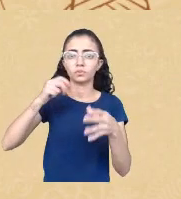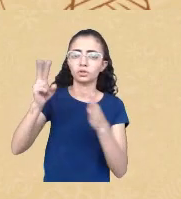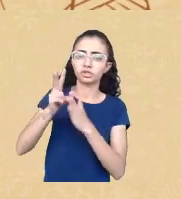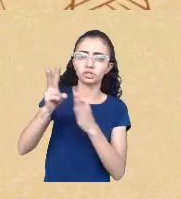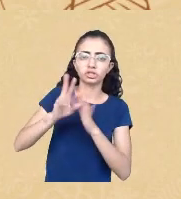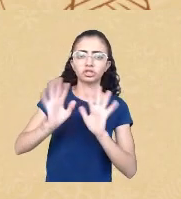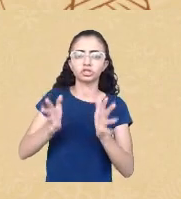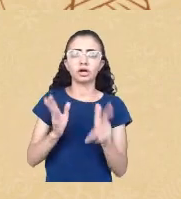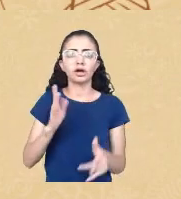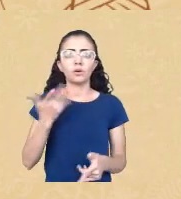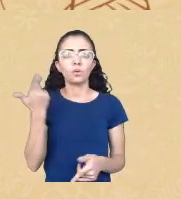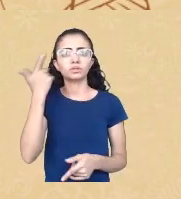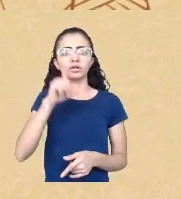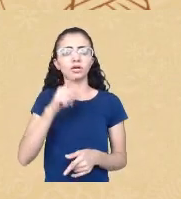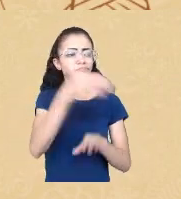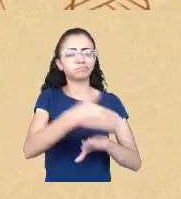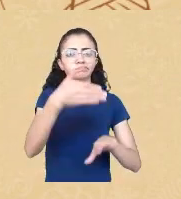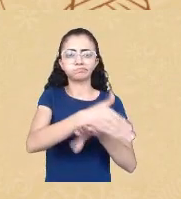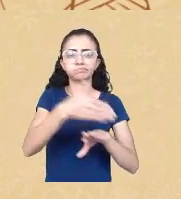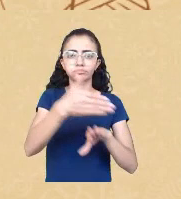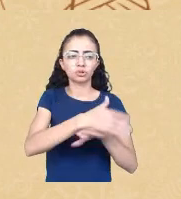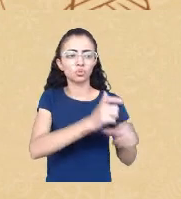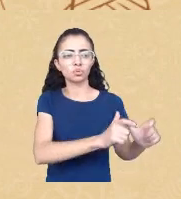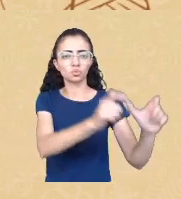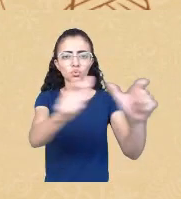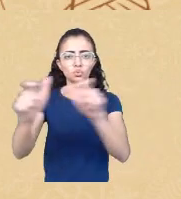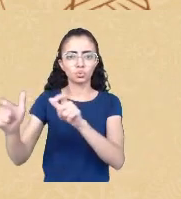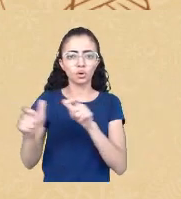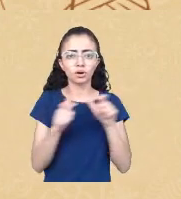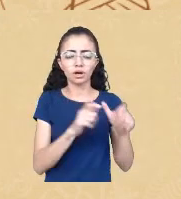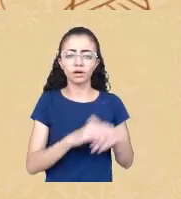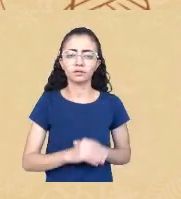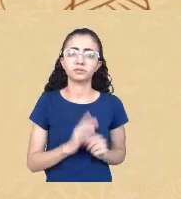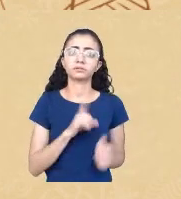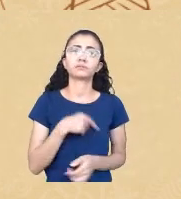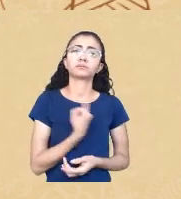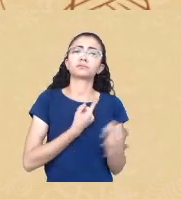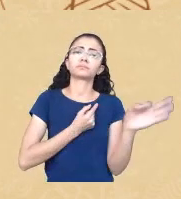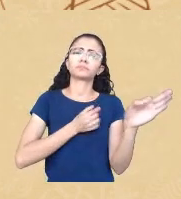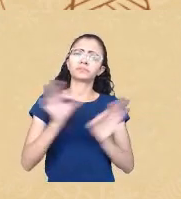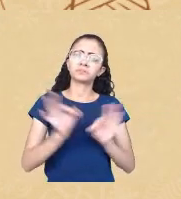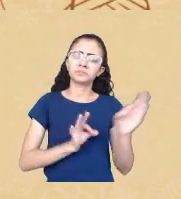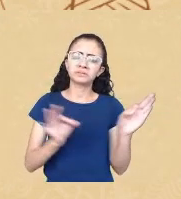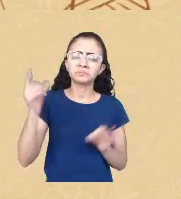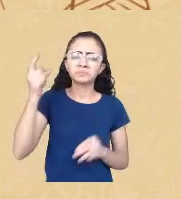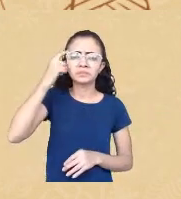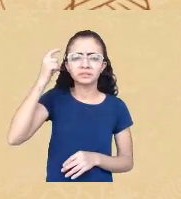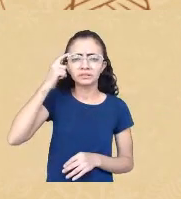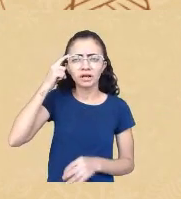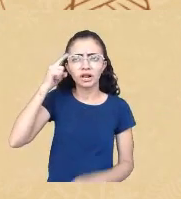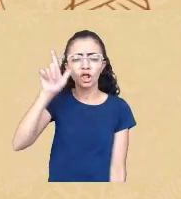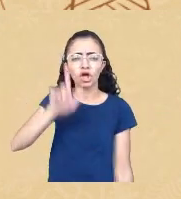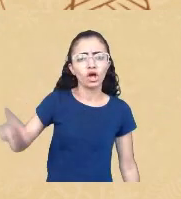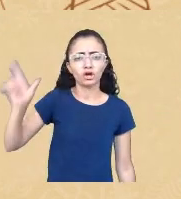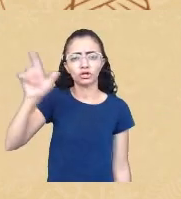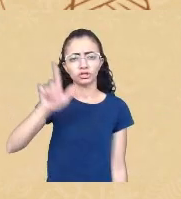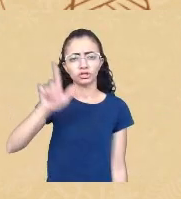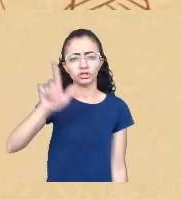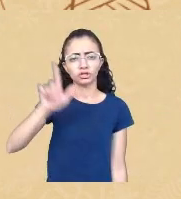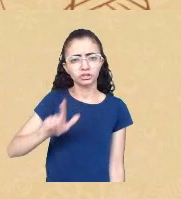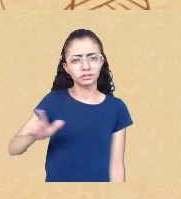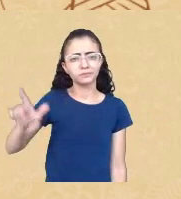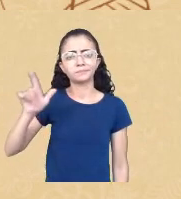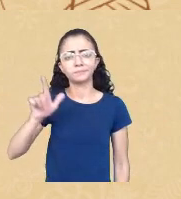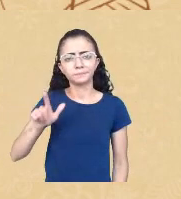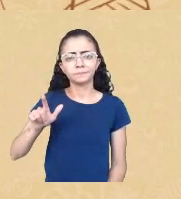quanto que nós estamos preparados e preparadas para pensar nessa lógica que foi estruturada